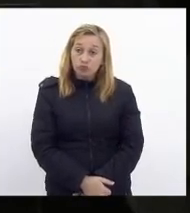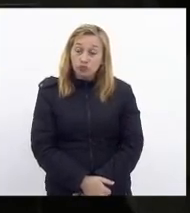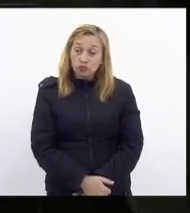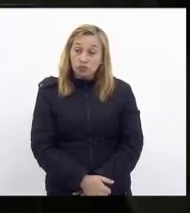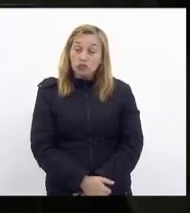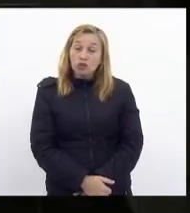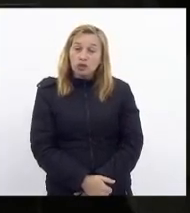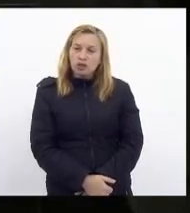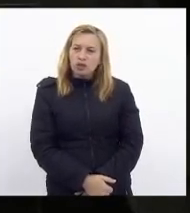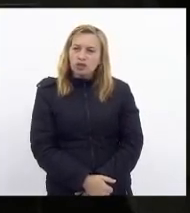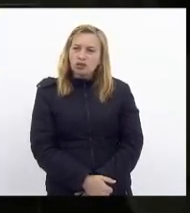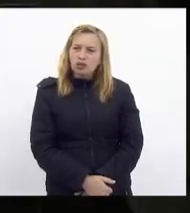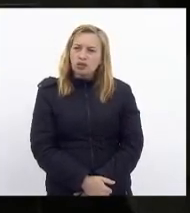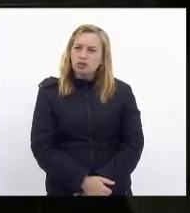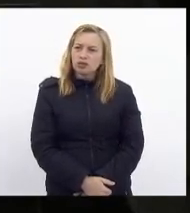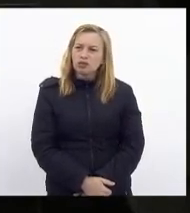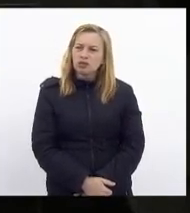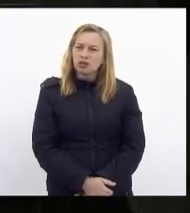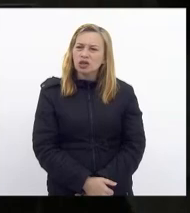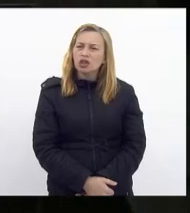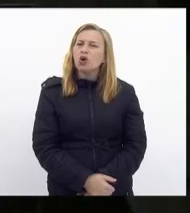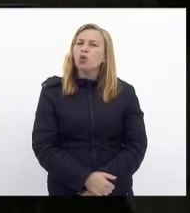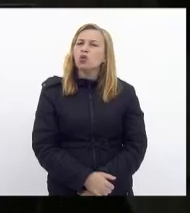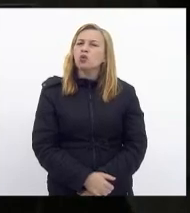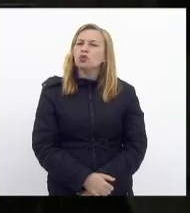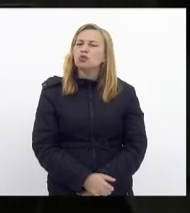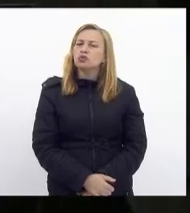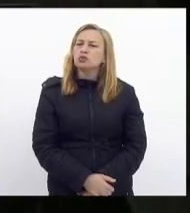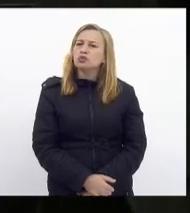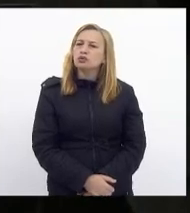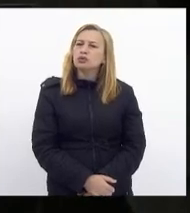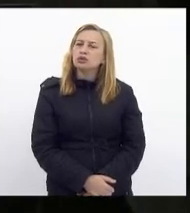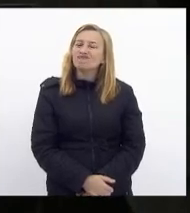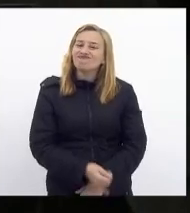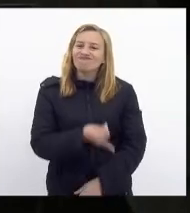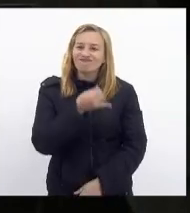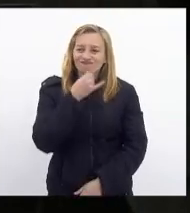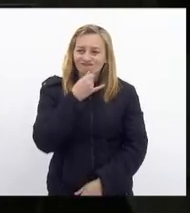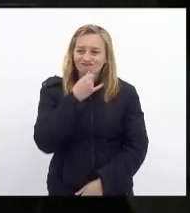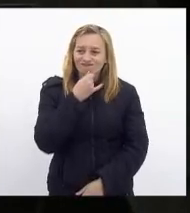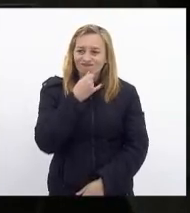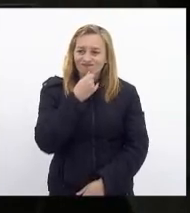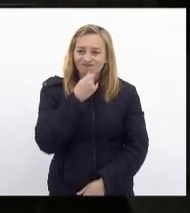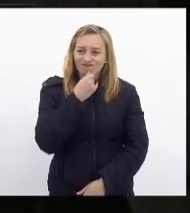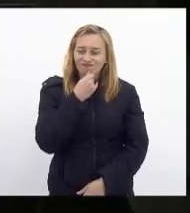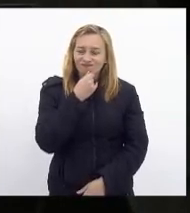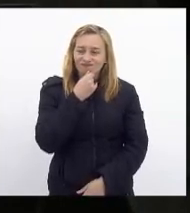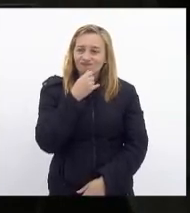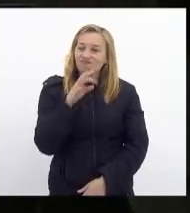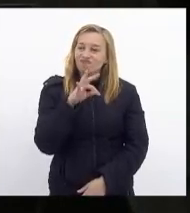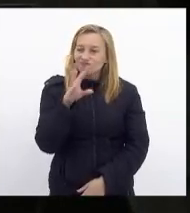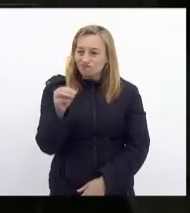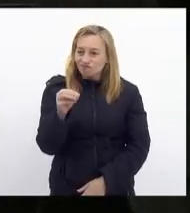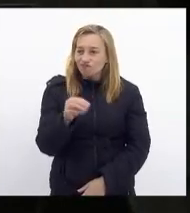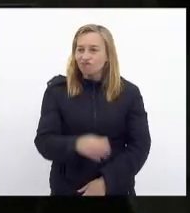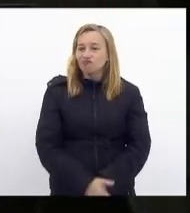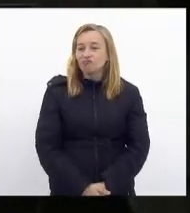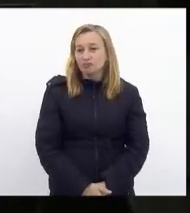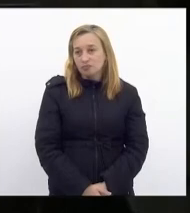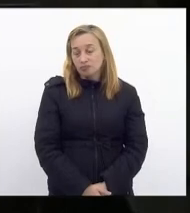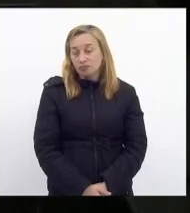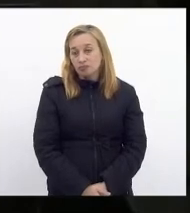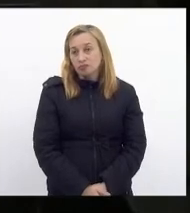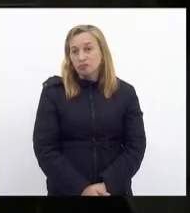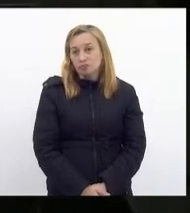bojo de toda essa questão para a tristeza de todos ainda vem